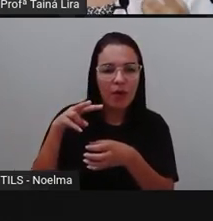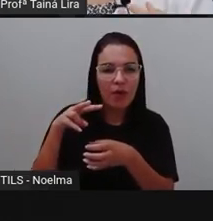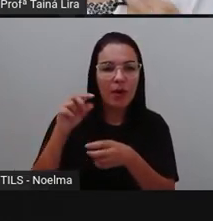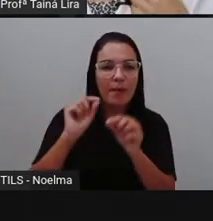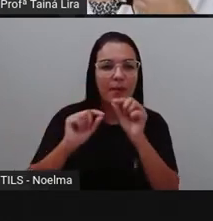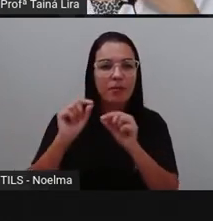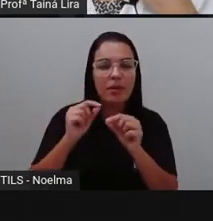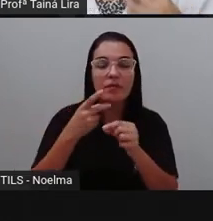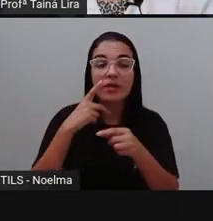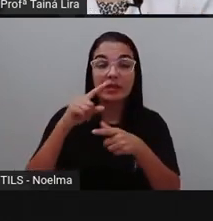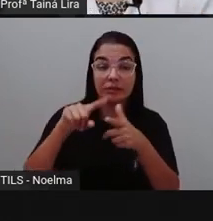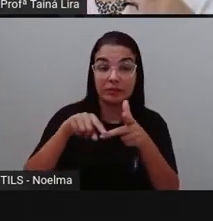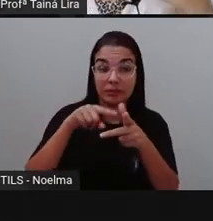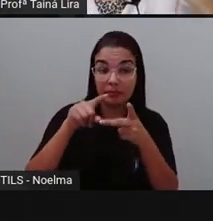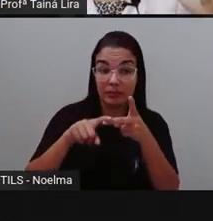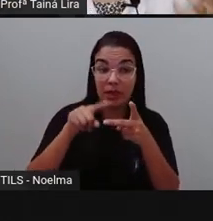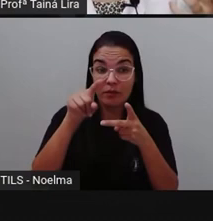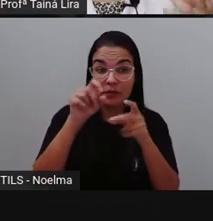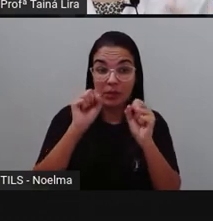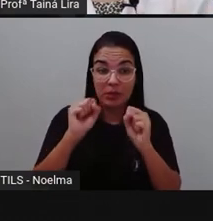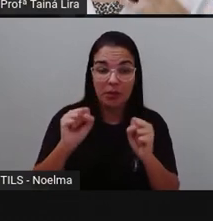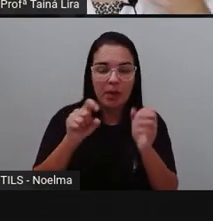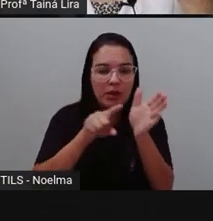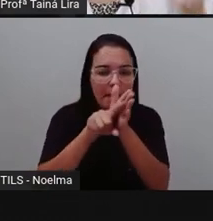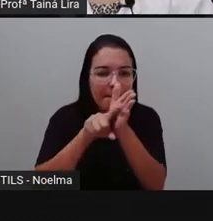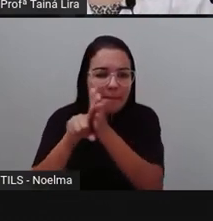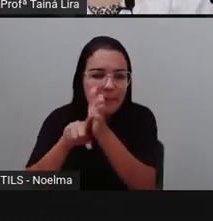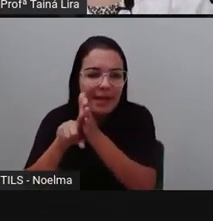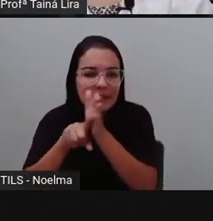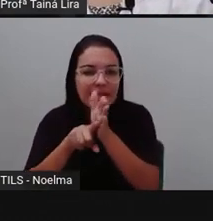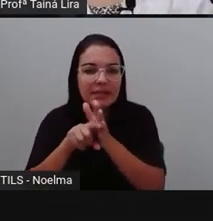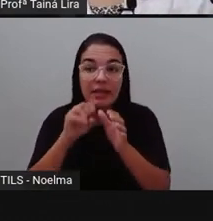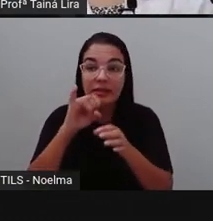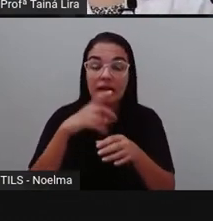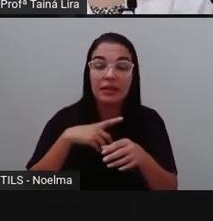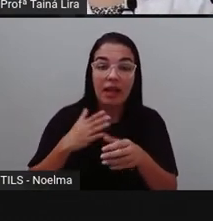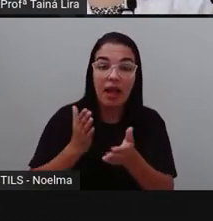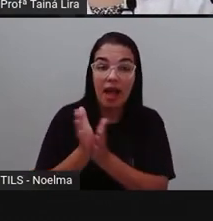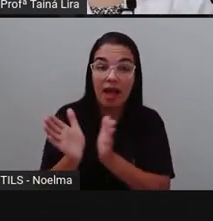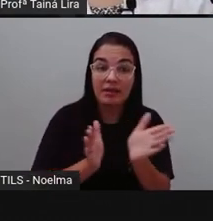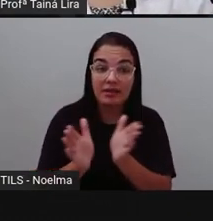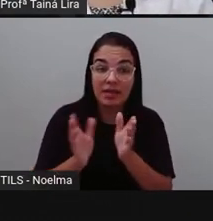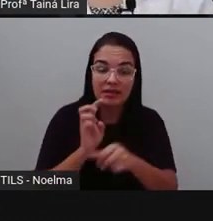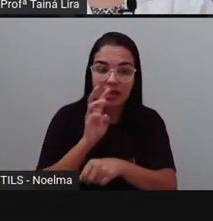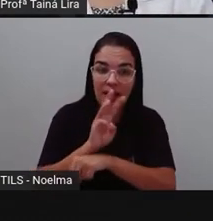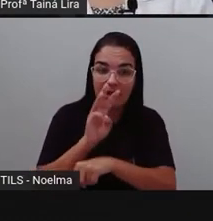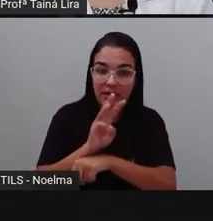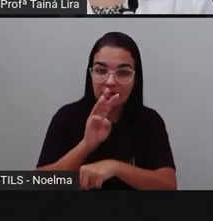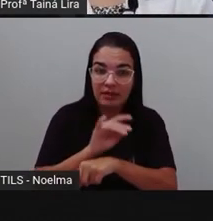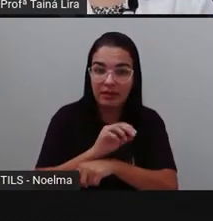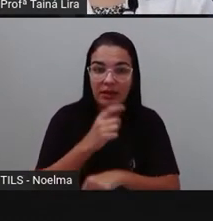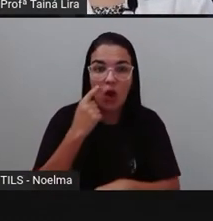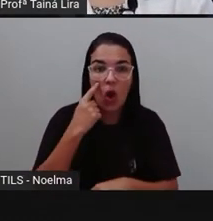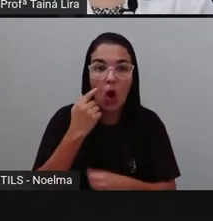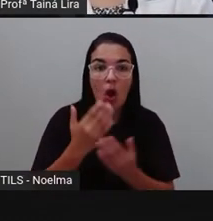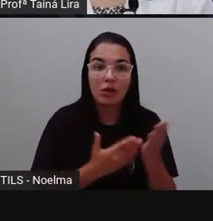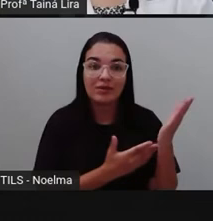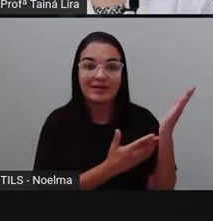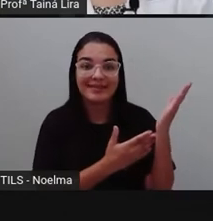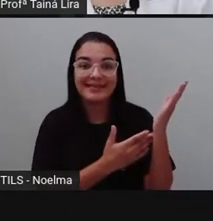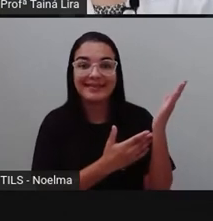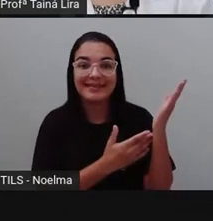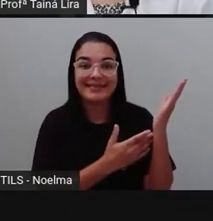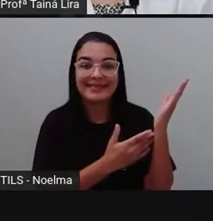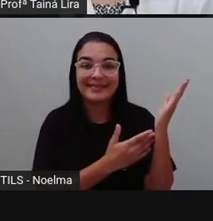fala, e depois vocês podem estar, né, quem tiver acesso à internet e estar assistindo esse vídeo, olha lá a As pessoas